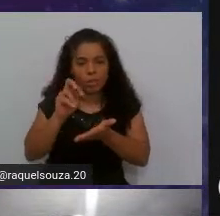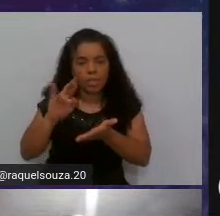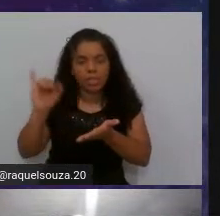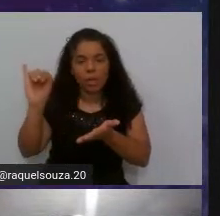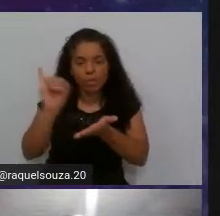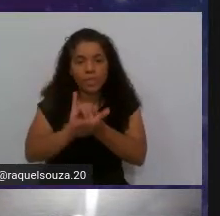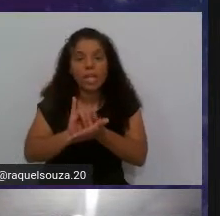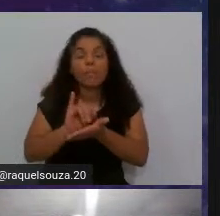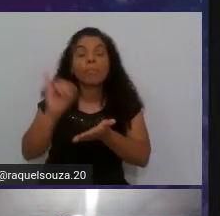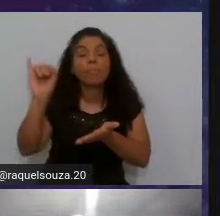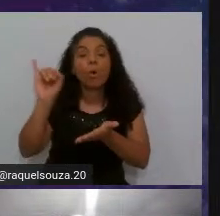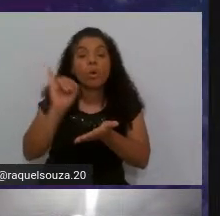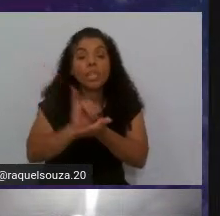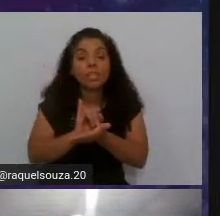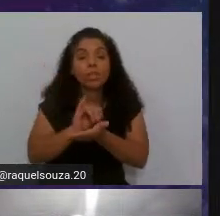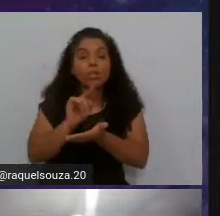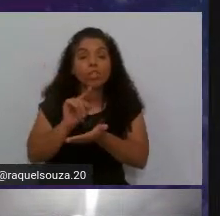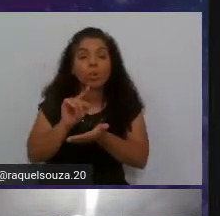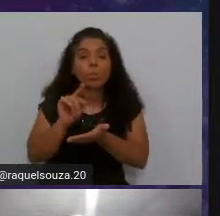importação de uma